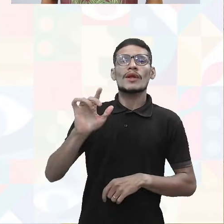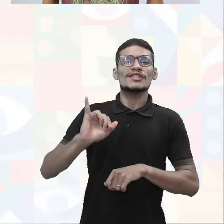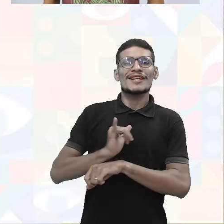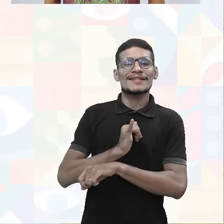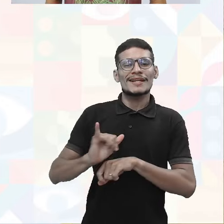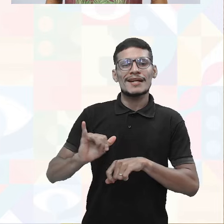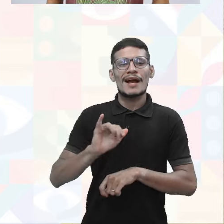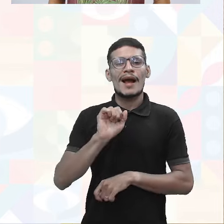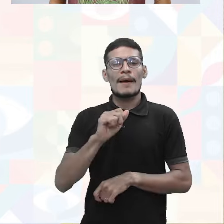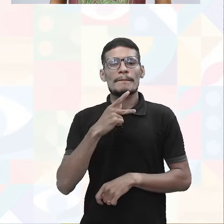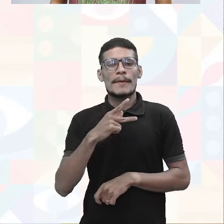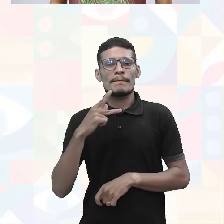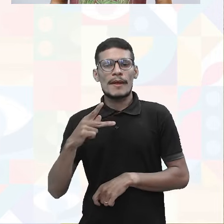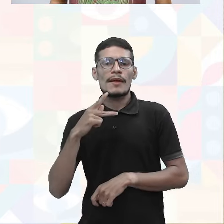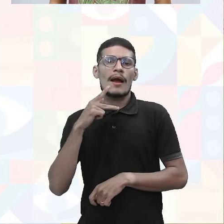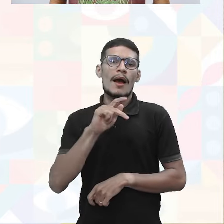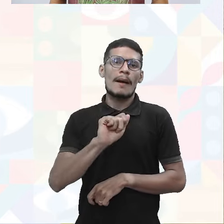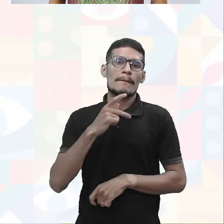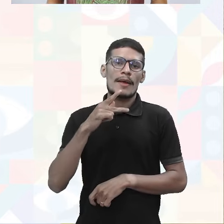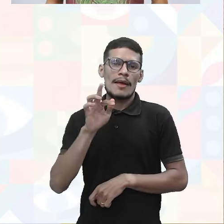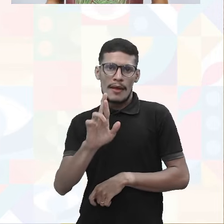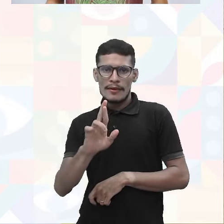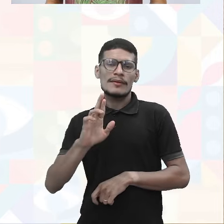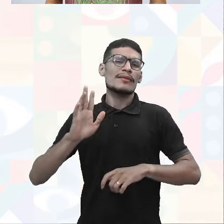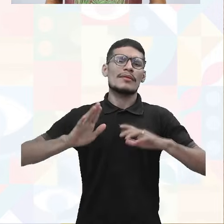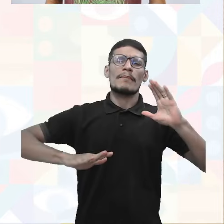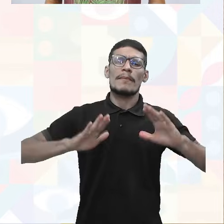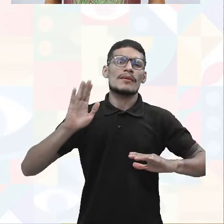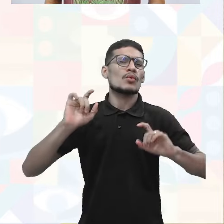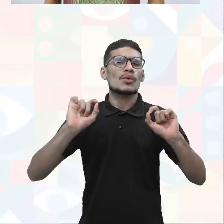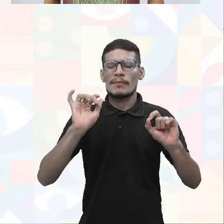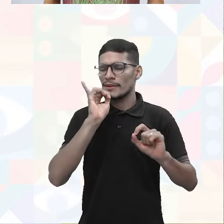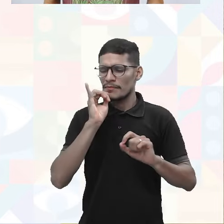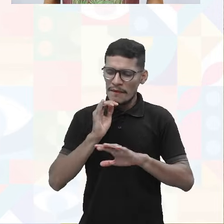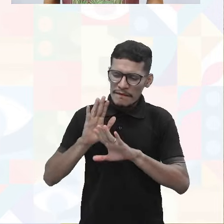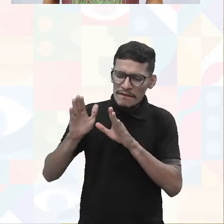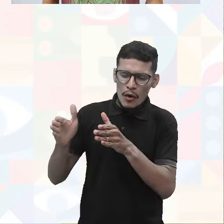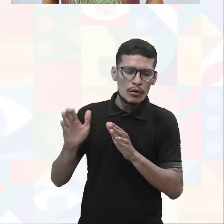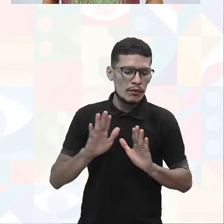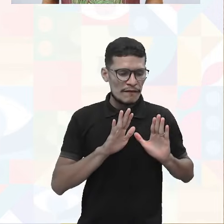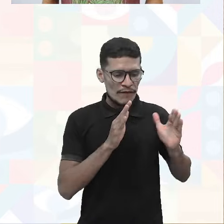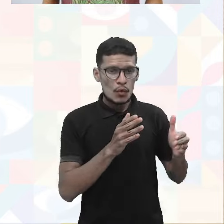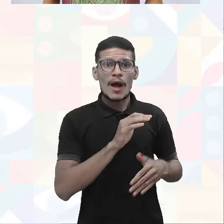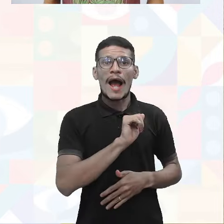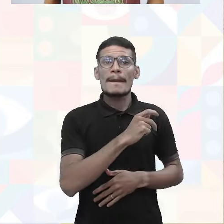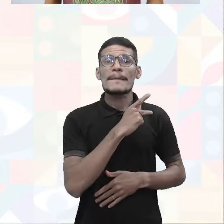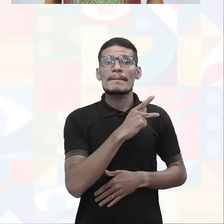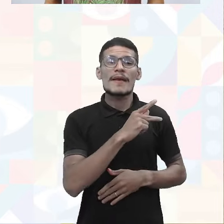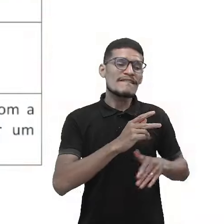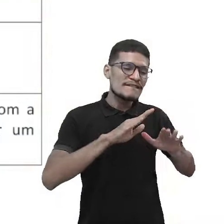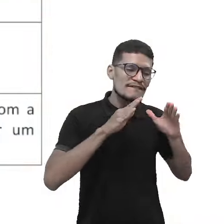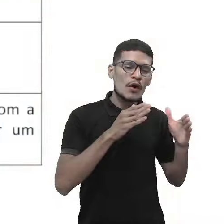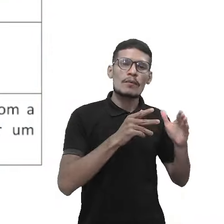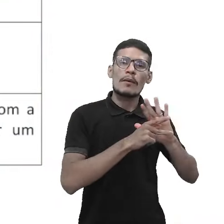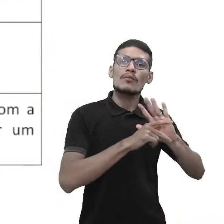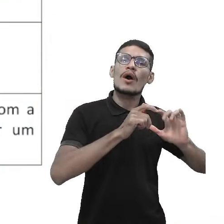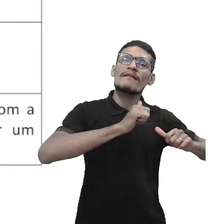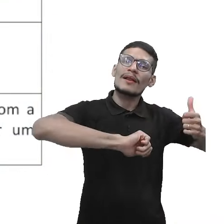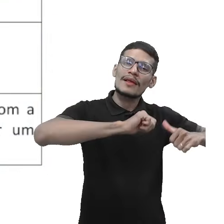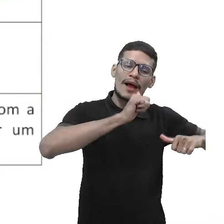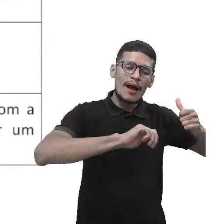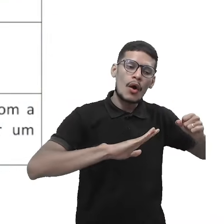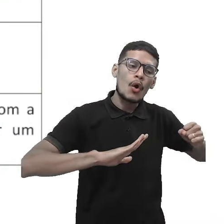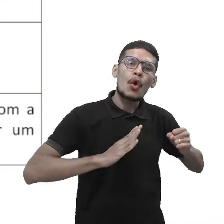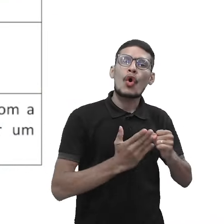de APP e APR, que aí vai variar muito o foco de cada uma. Na APP, eu vou estar avaliando a questão das fontes, das